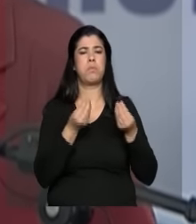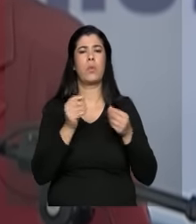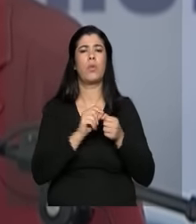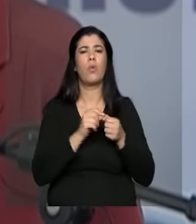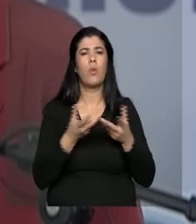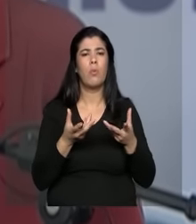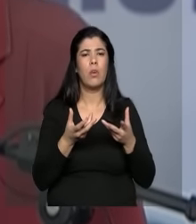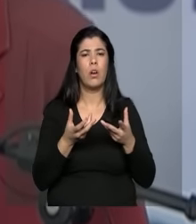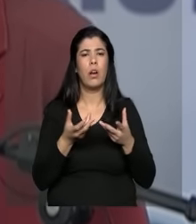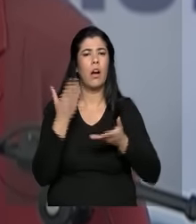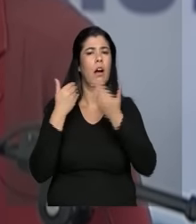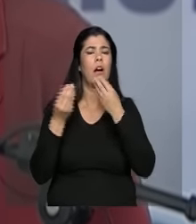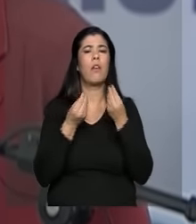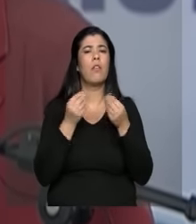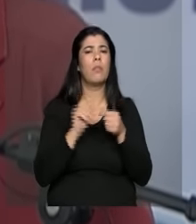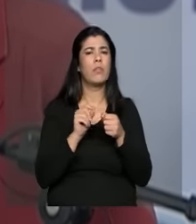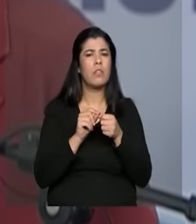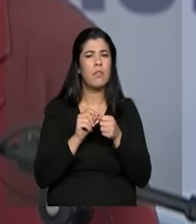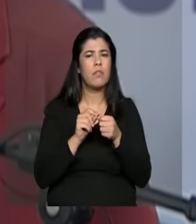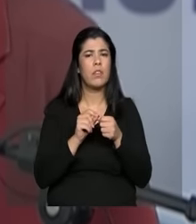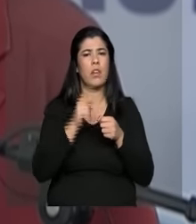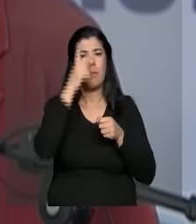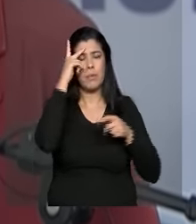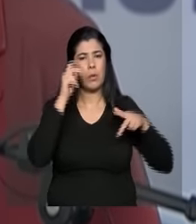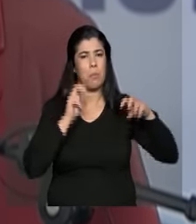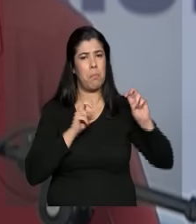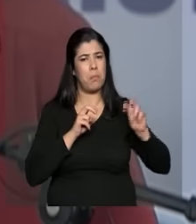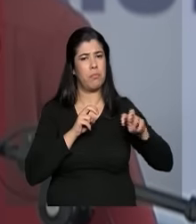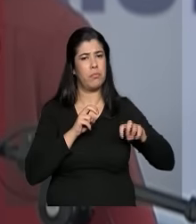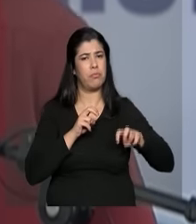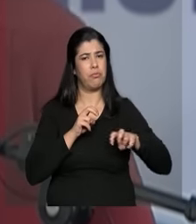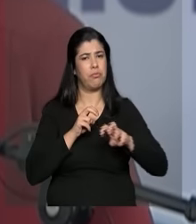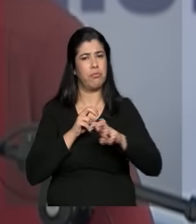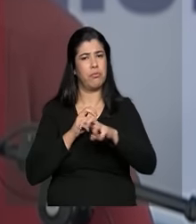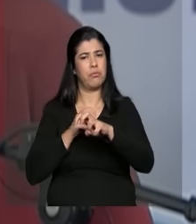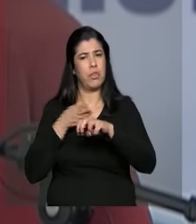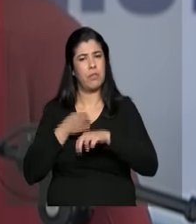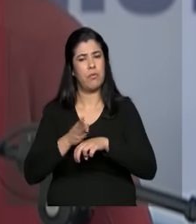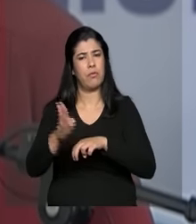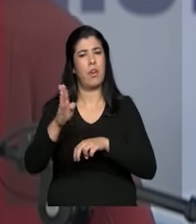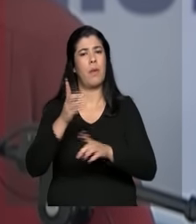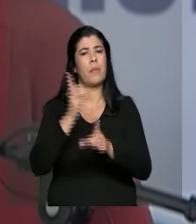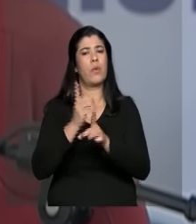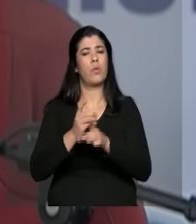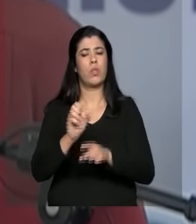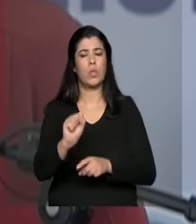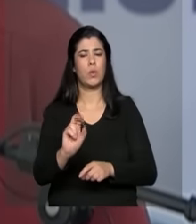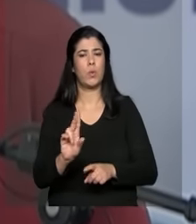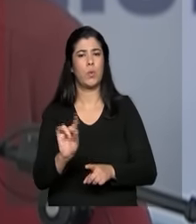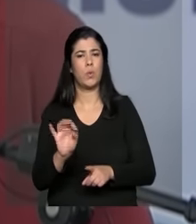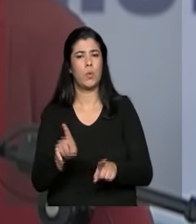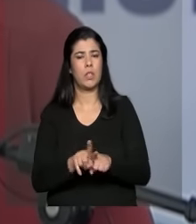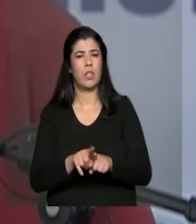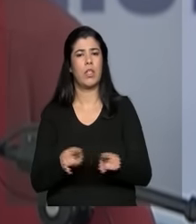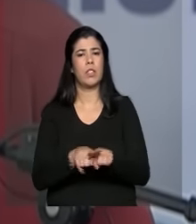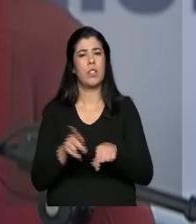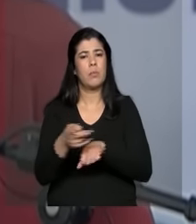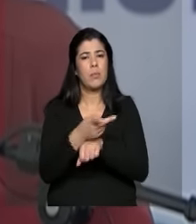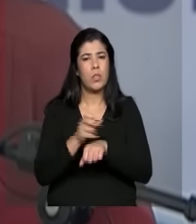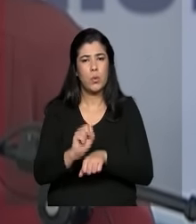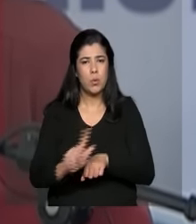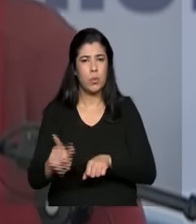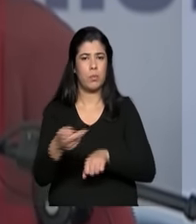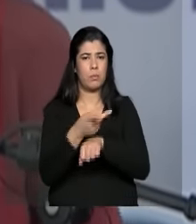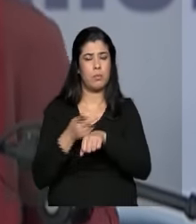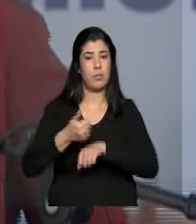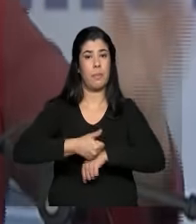eram retirantes que iriam para o Sudeste e o Sul do Brasil em busca de melhores